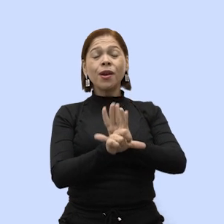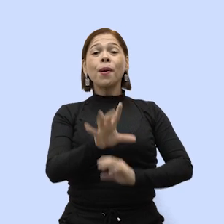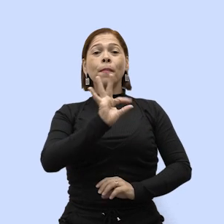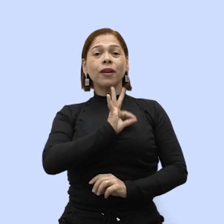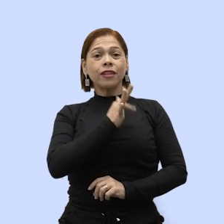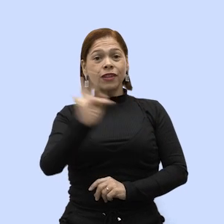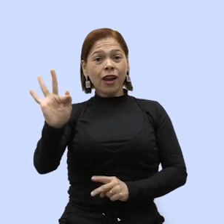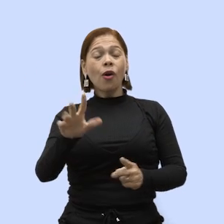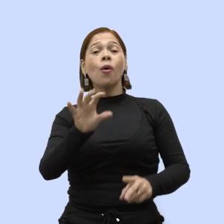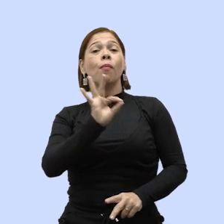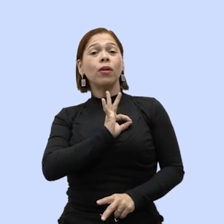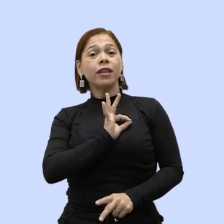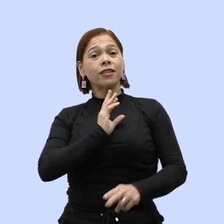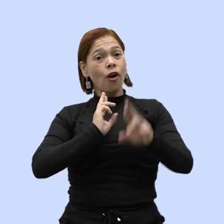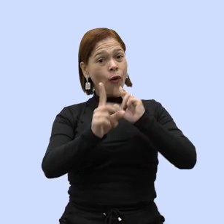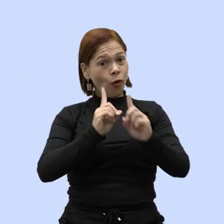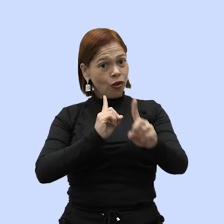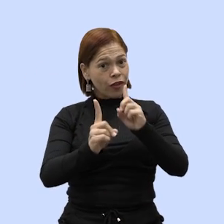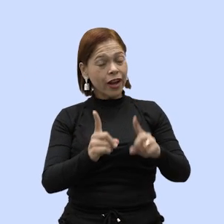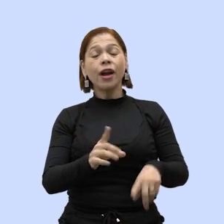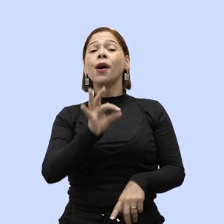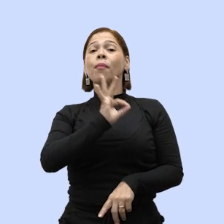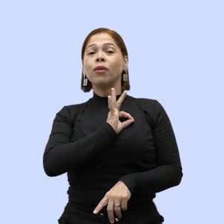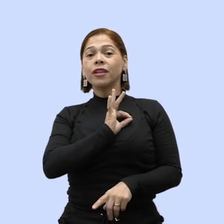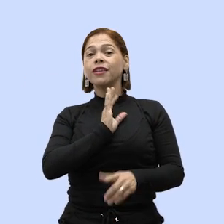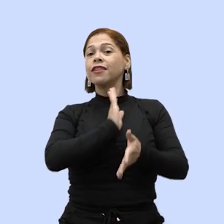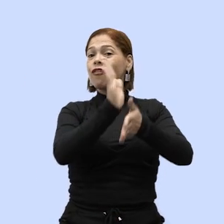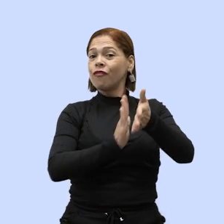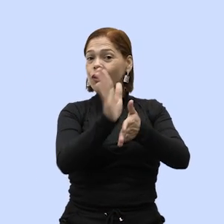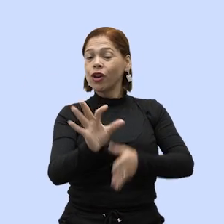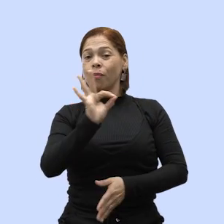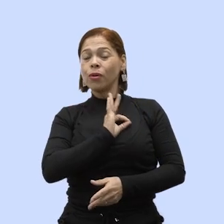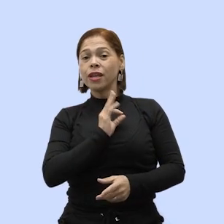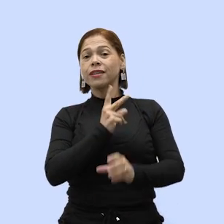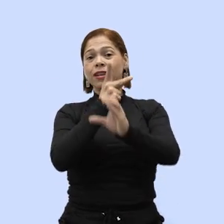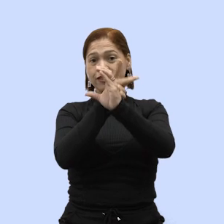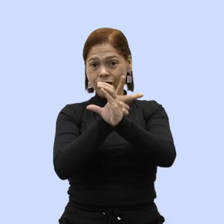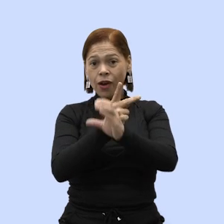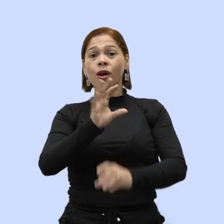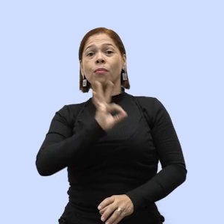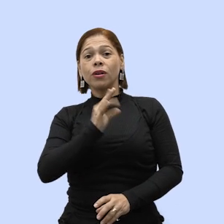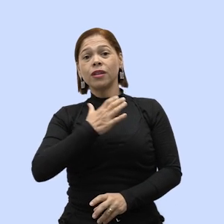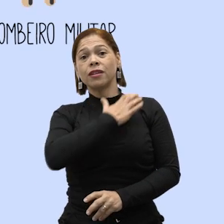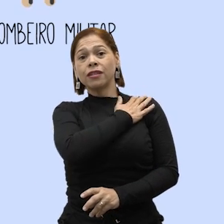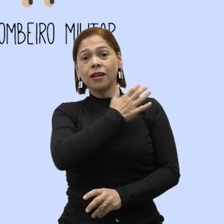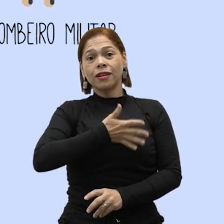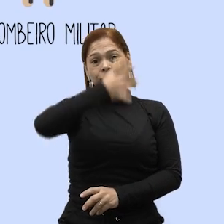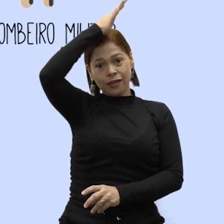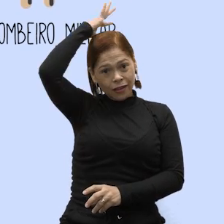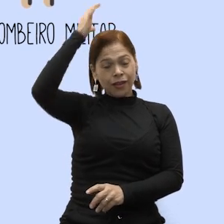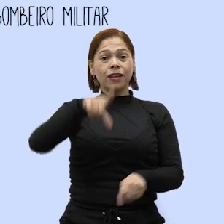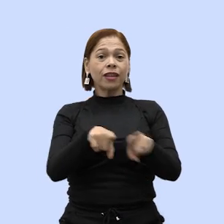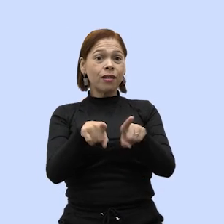Polícia Federal, Polícia Rodoviária Federal, Polícia Ferroviária Federal, Polícia Civil, Polícia Militar e